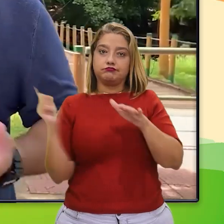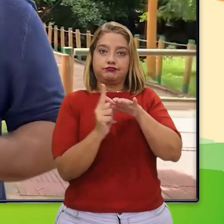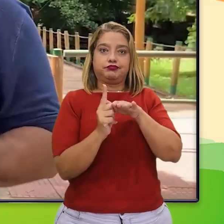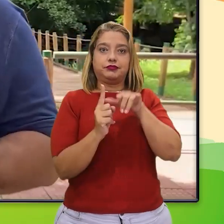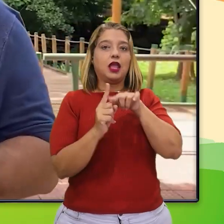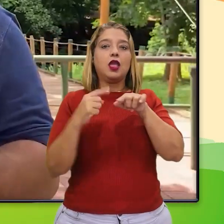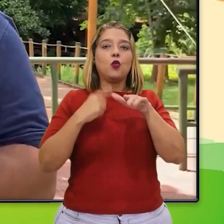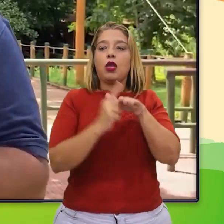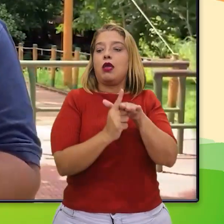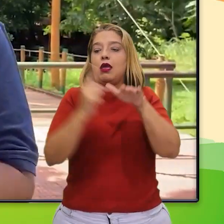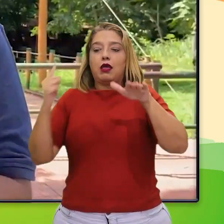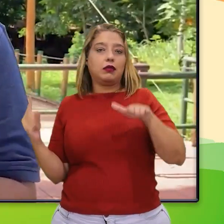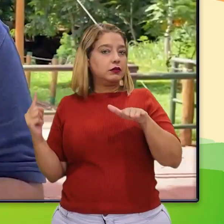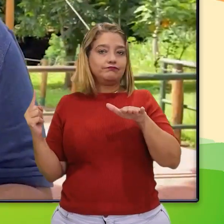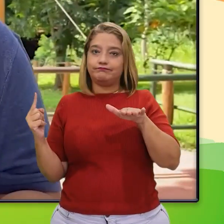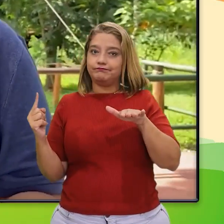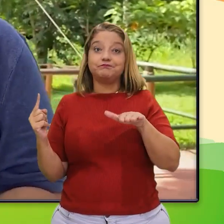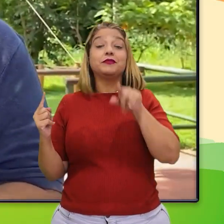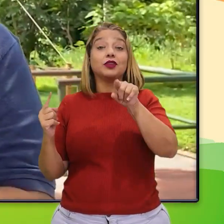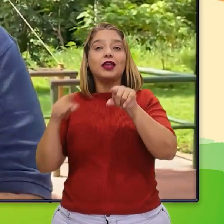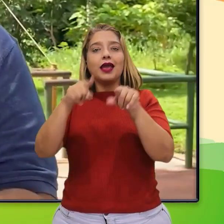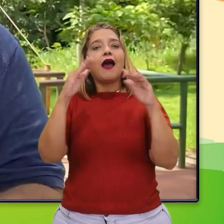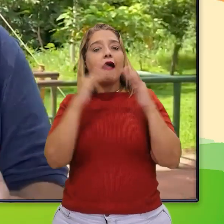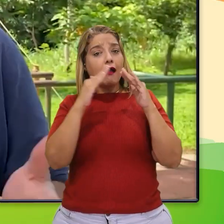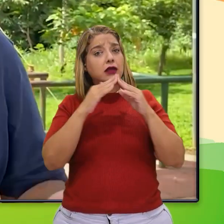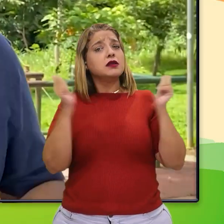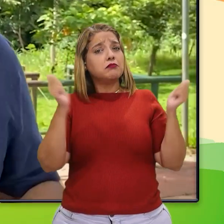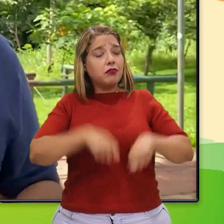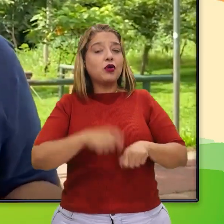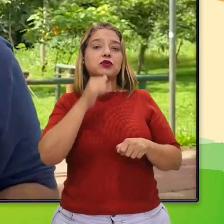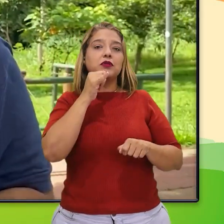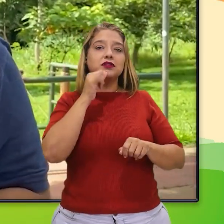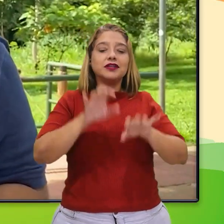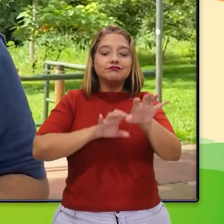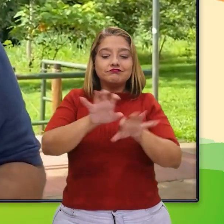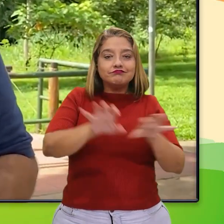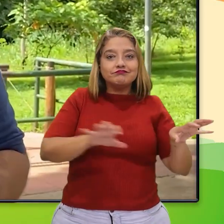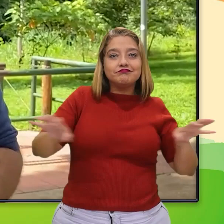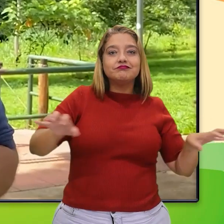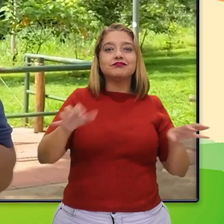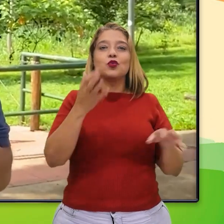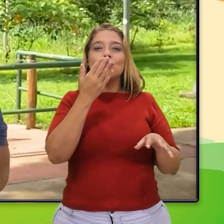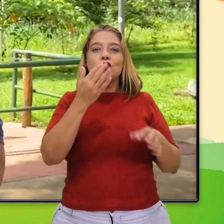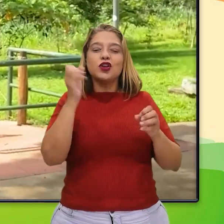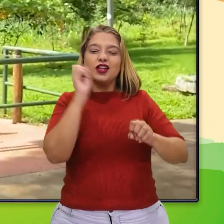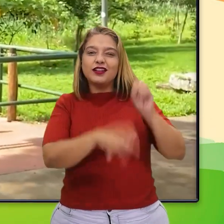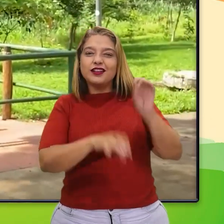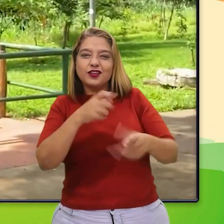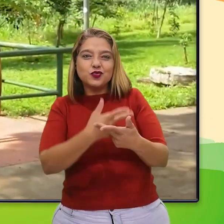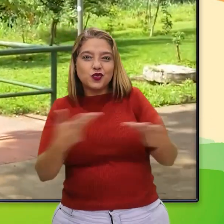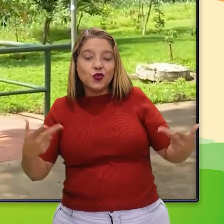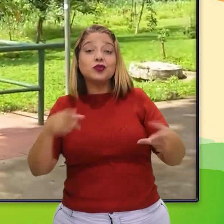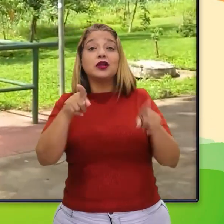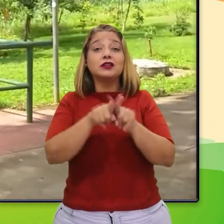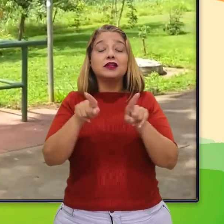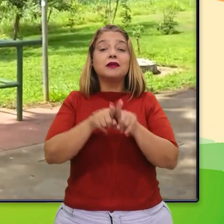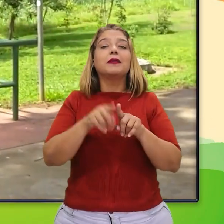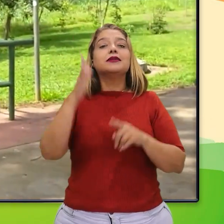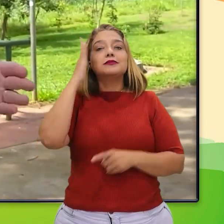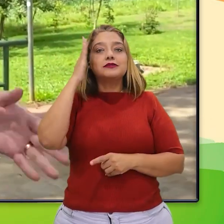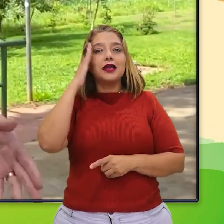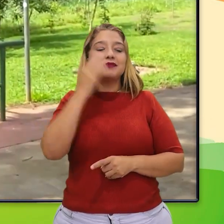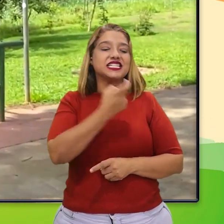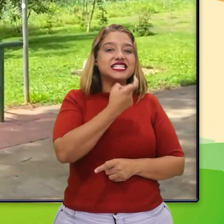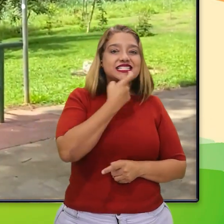Ela não está à parte. Então você pode ir na sua casa fazer a segregação dos resíduos oleosos e da destinação adequada, fazer a segregação dos